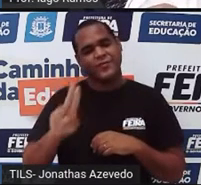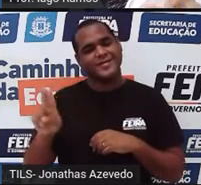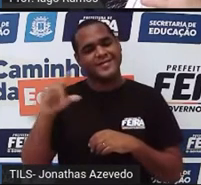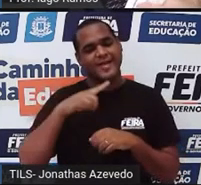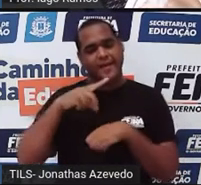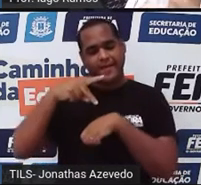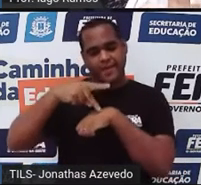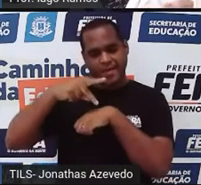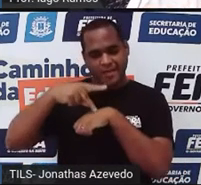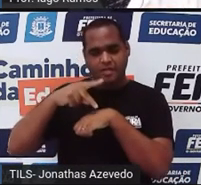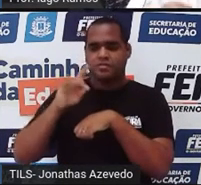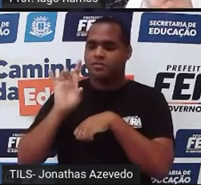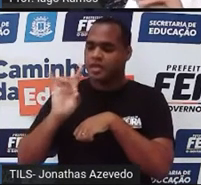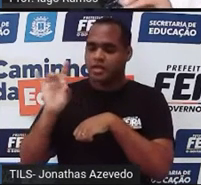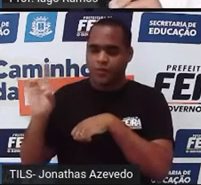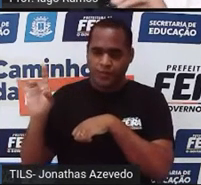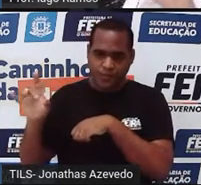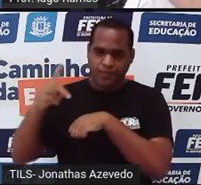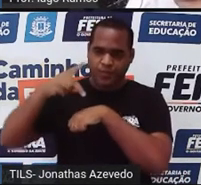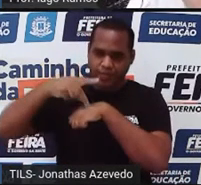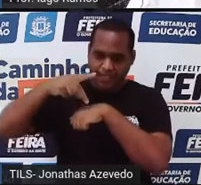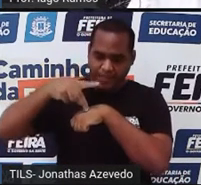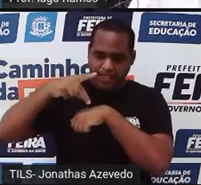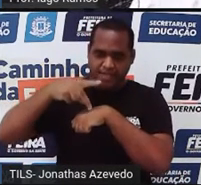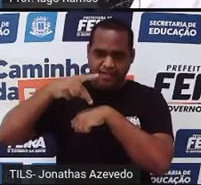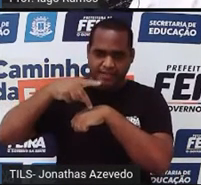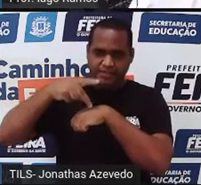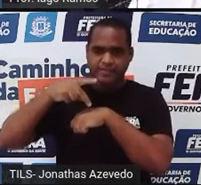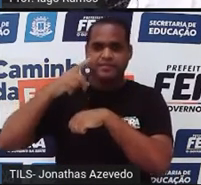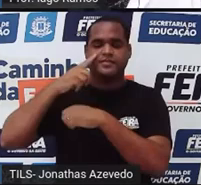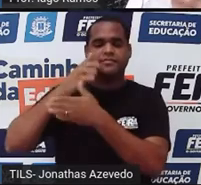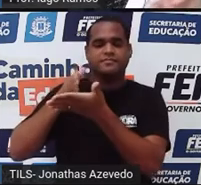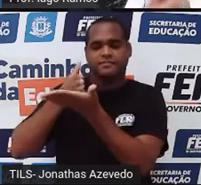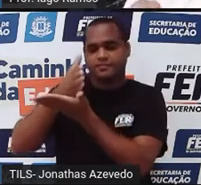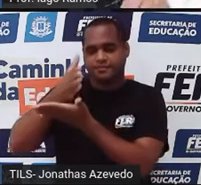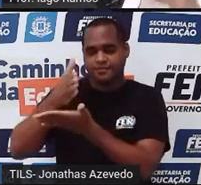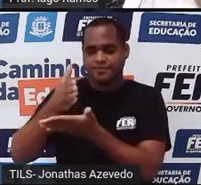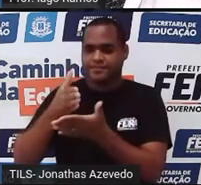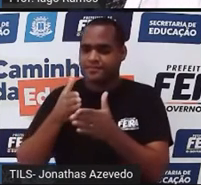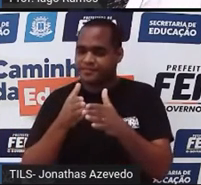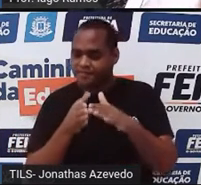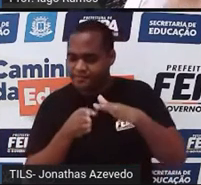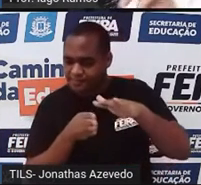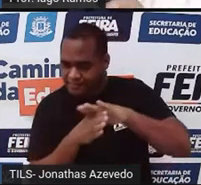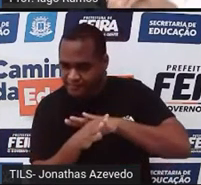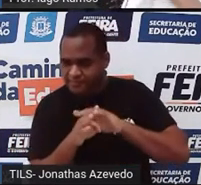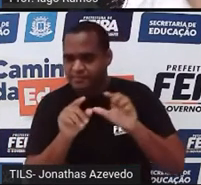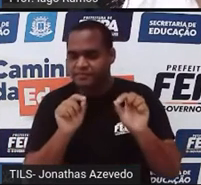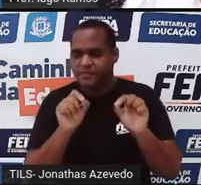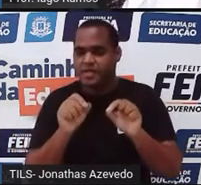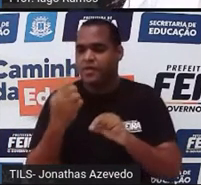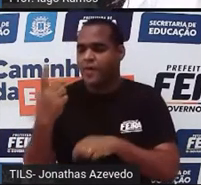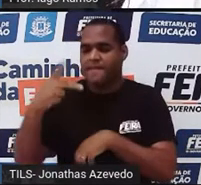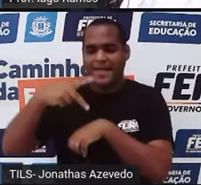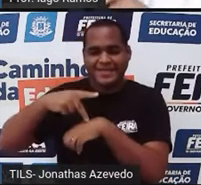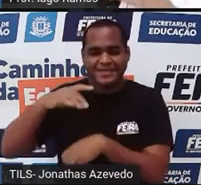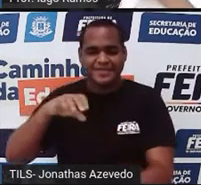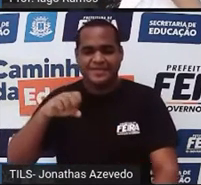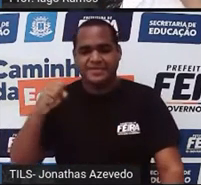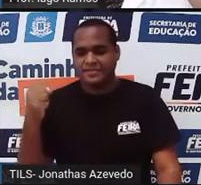pedrinhas para cada ovelhinha que vai entrando ali na sua propriedade. Você vai tirando uma pedrinha no saco.